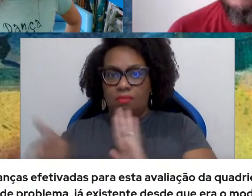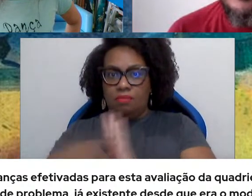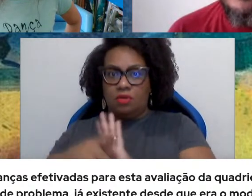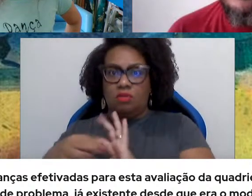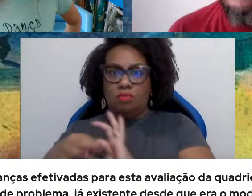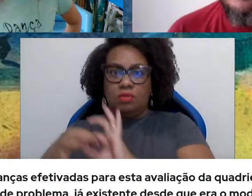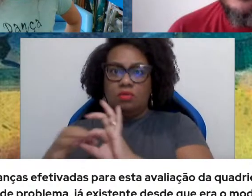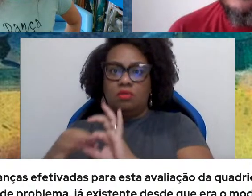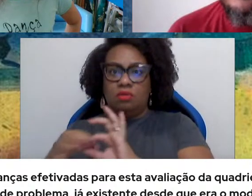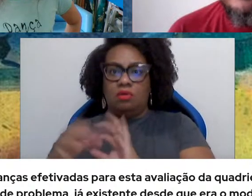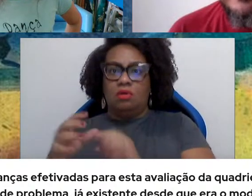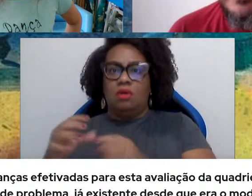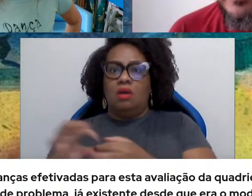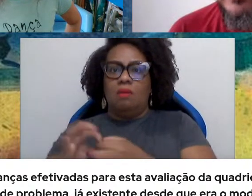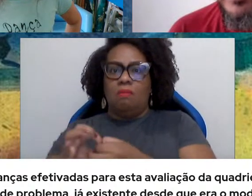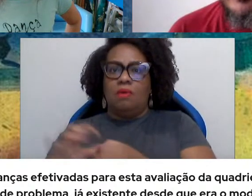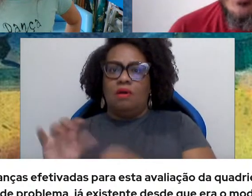das